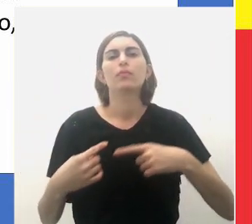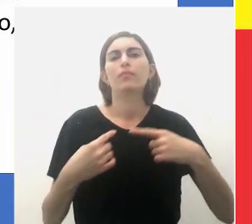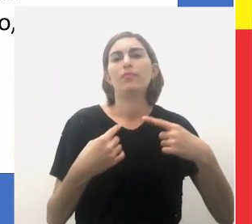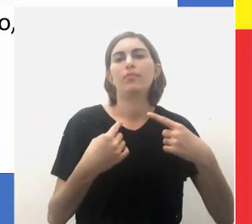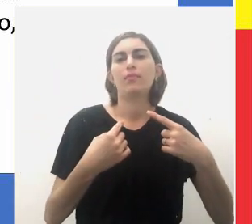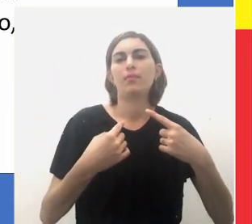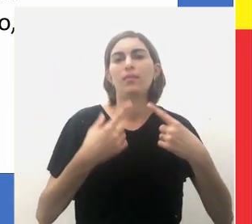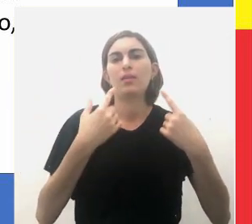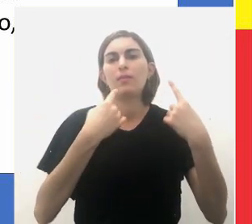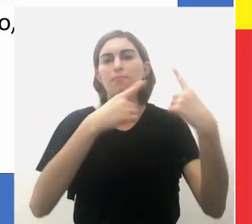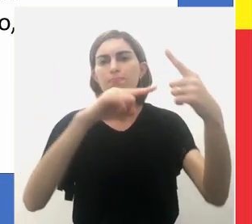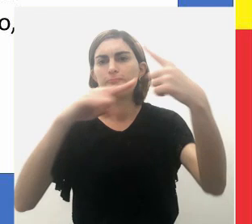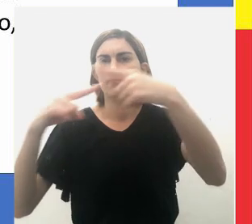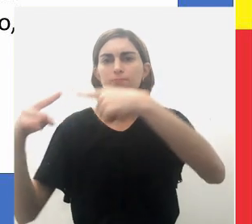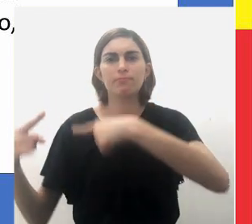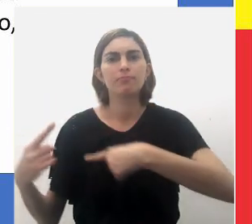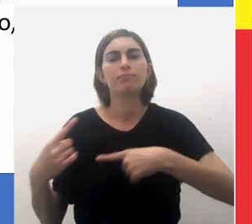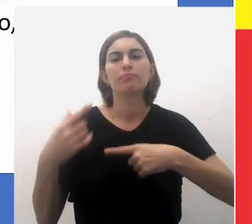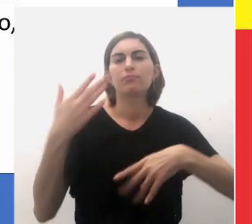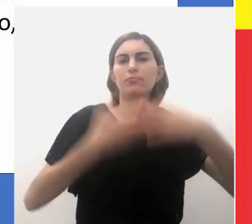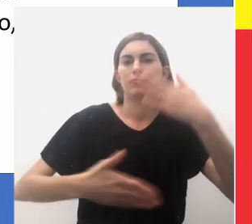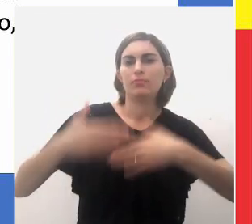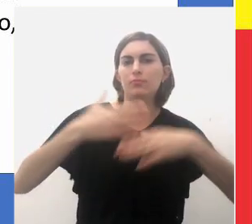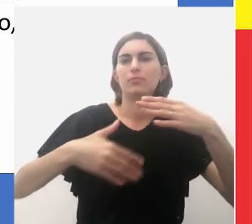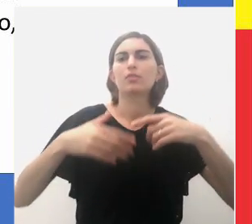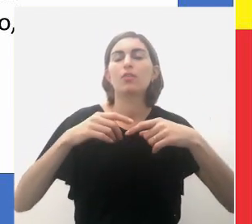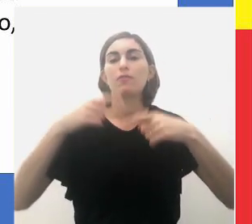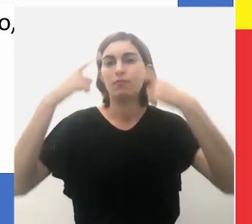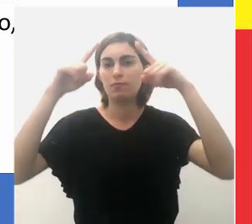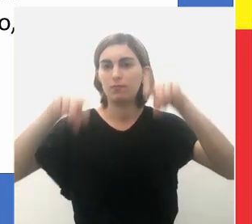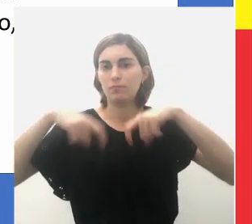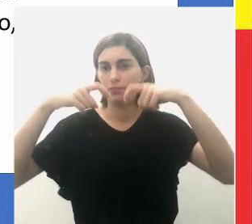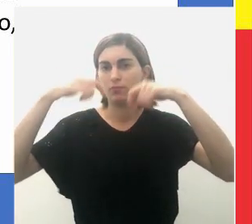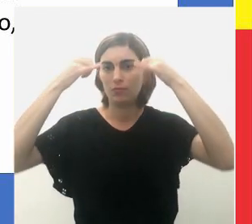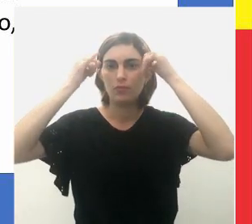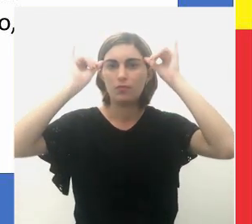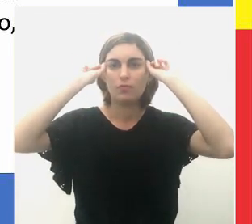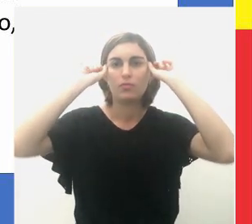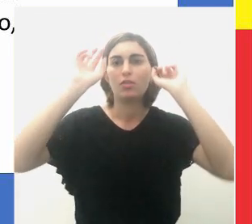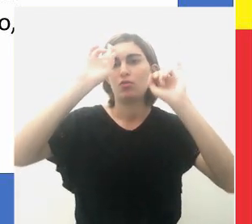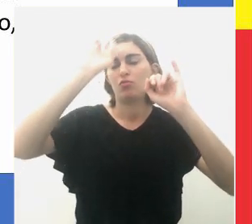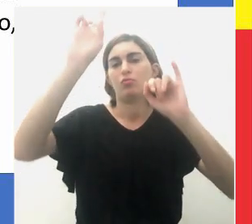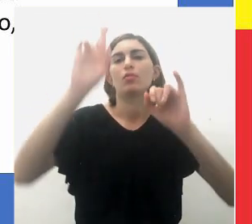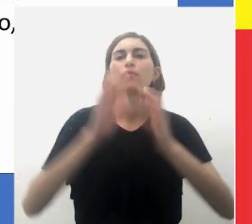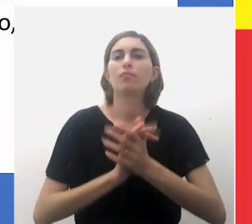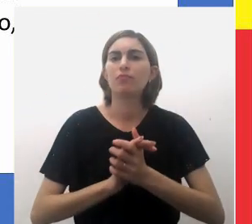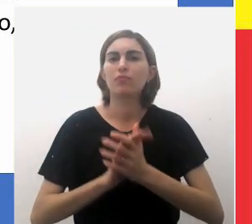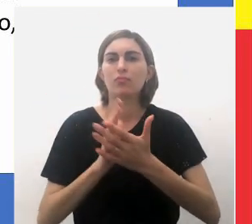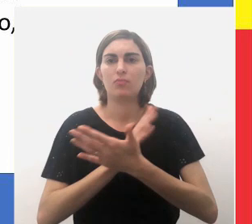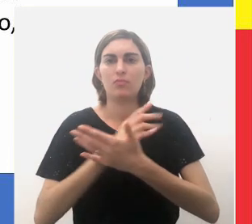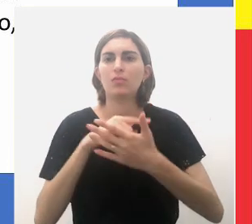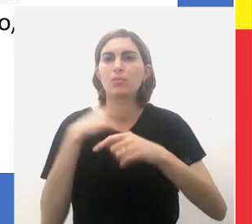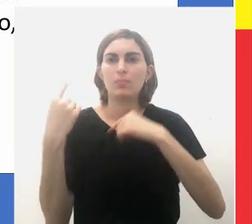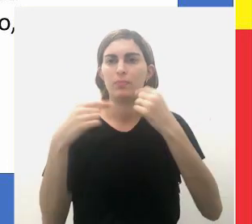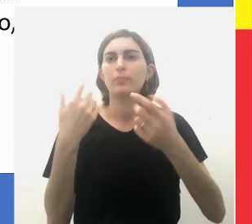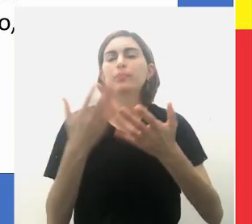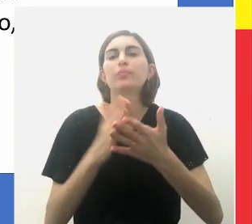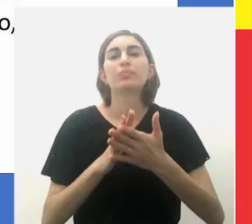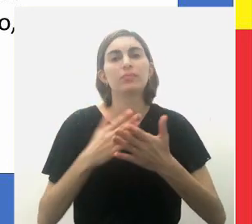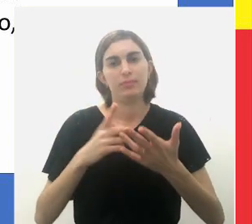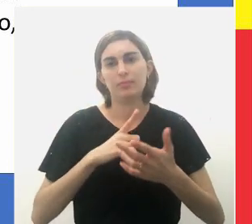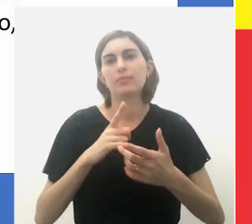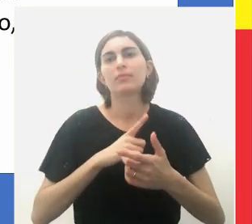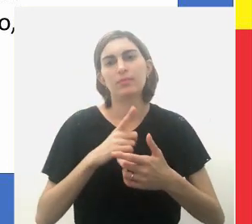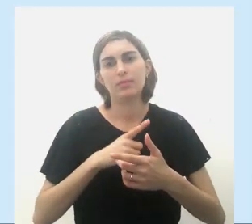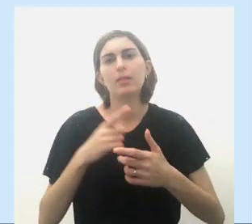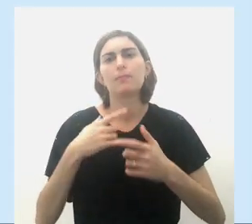e partilhar, vamos partilhar agora, entre os herdeiros do fazendeiro, geralmente morto no conflito. Claro, na